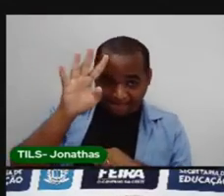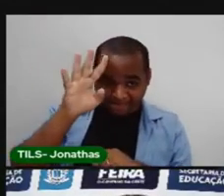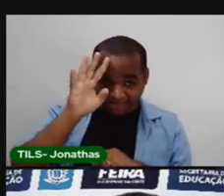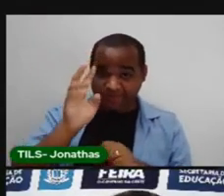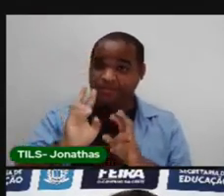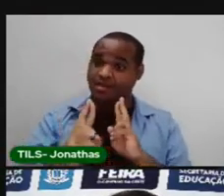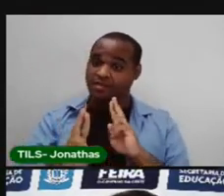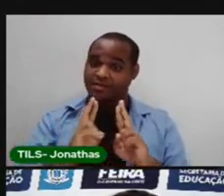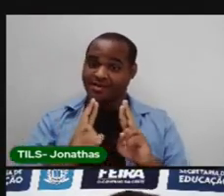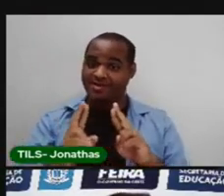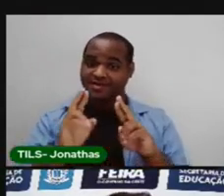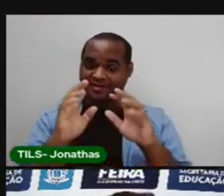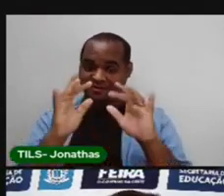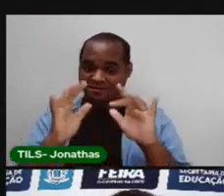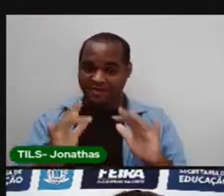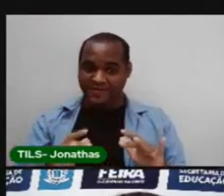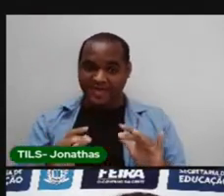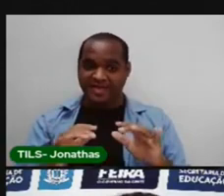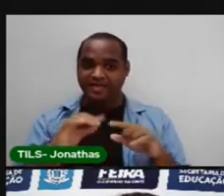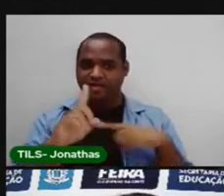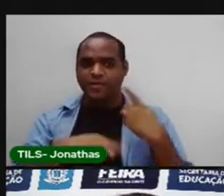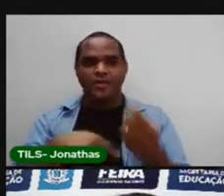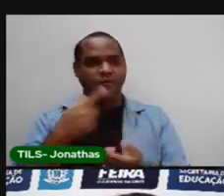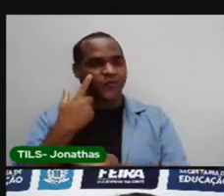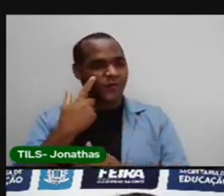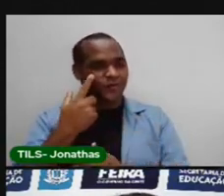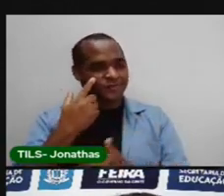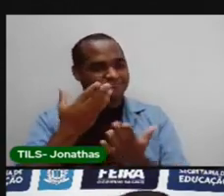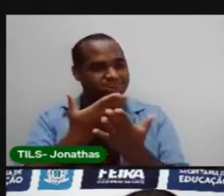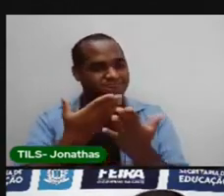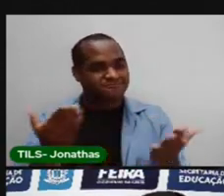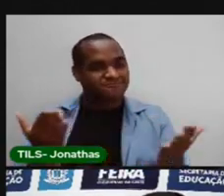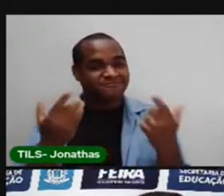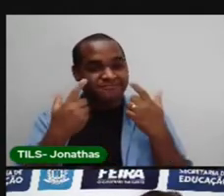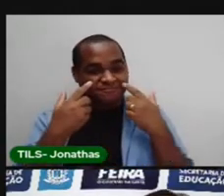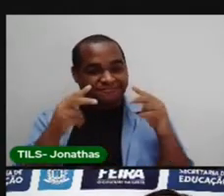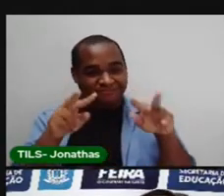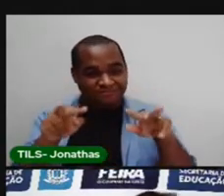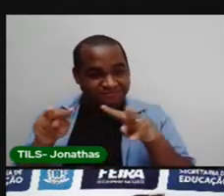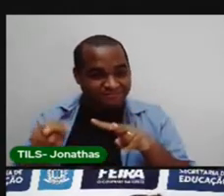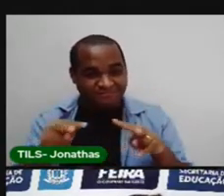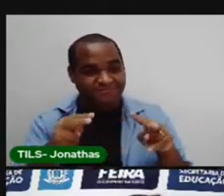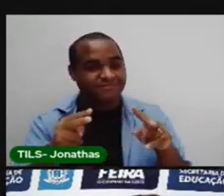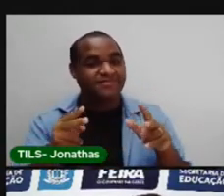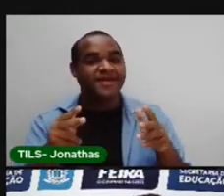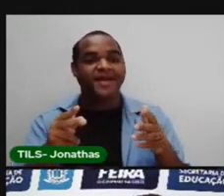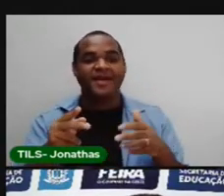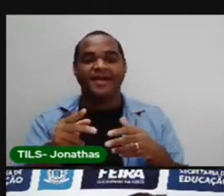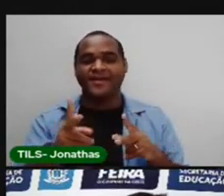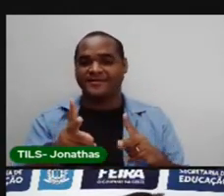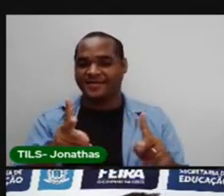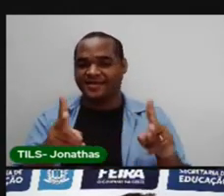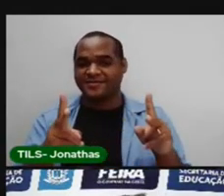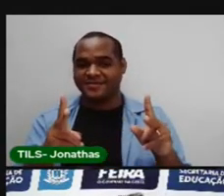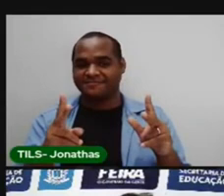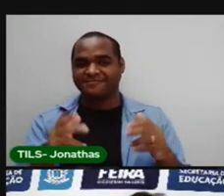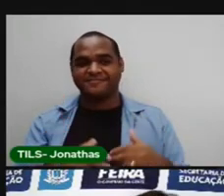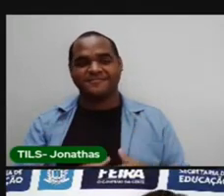respostas aí no chat. e depois eu vou olhar, tá bom? Vamos continuar a nossa aula.